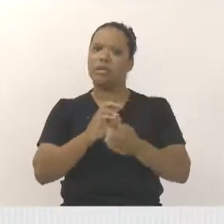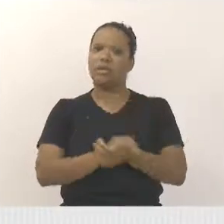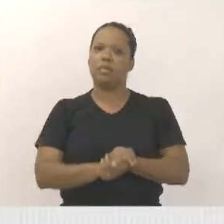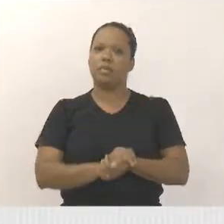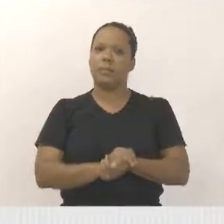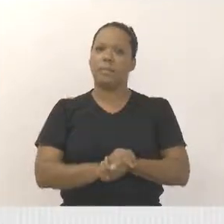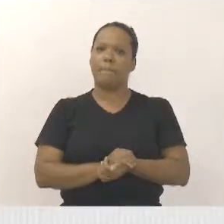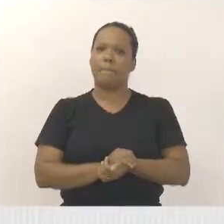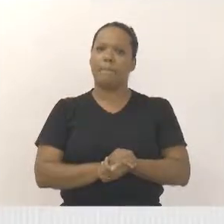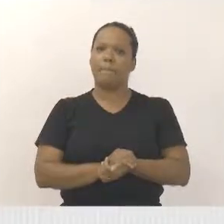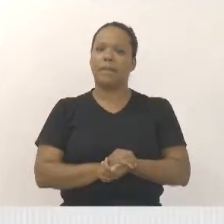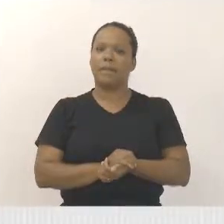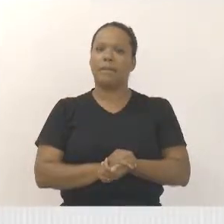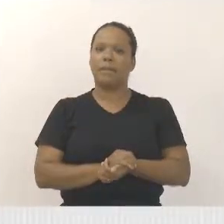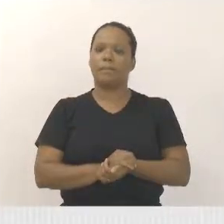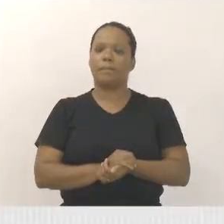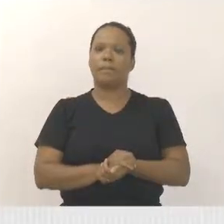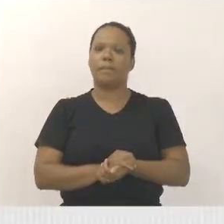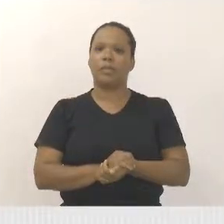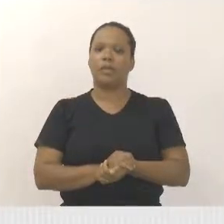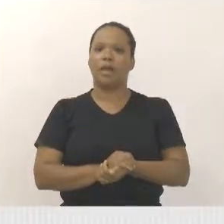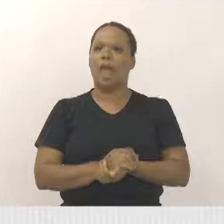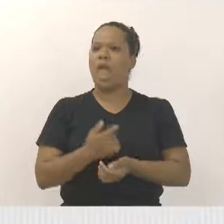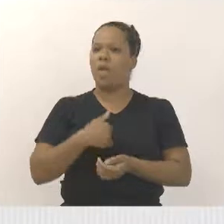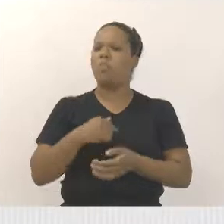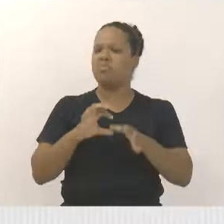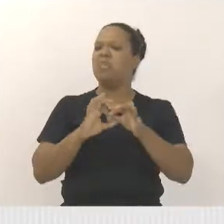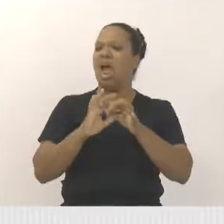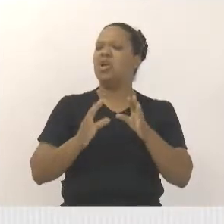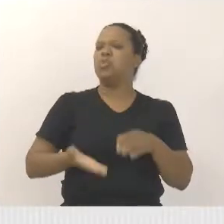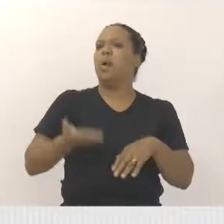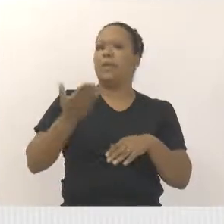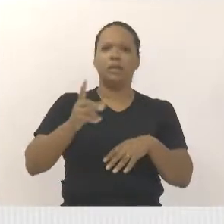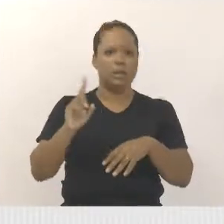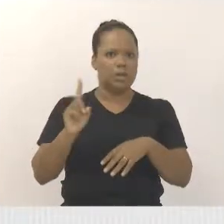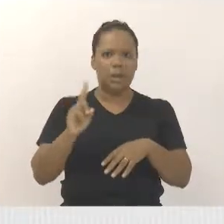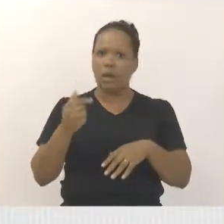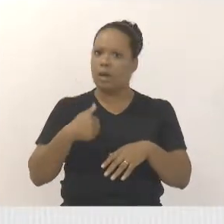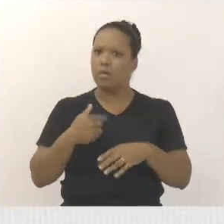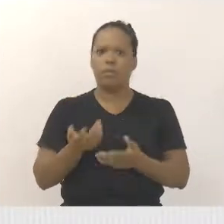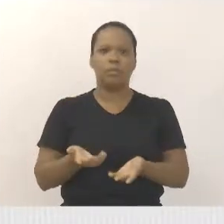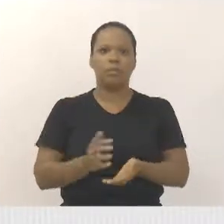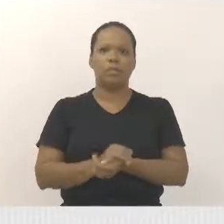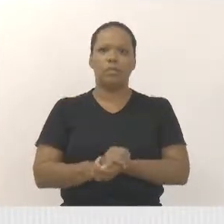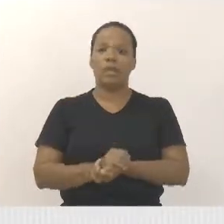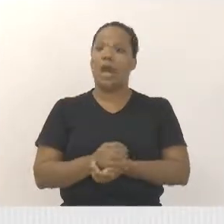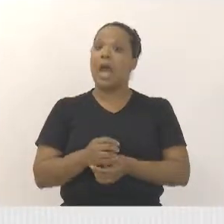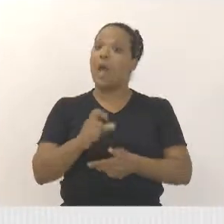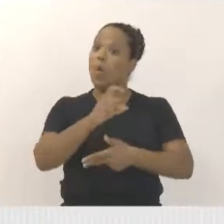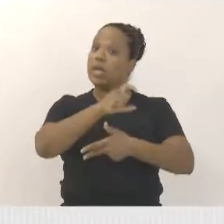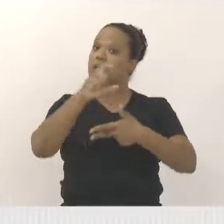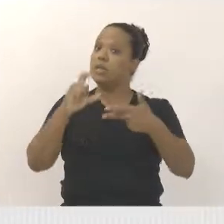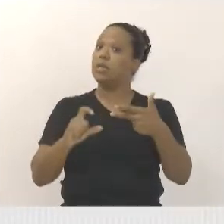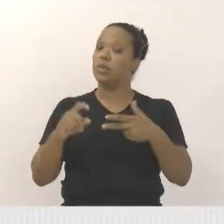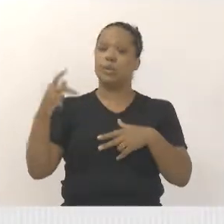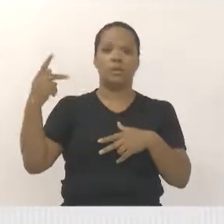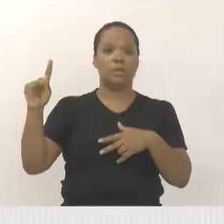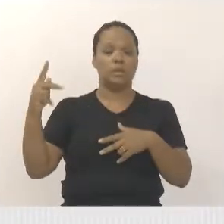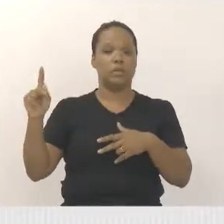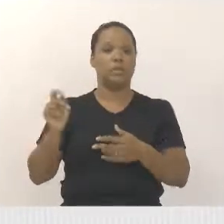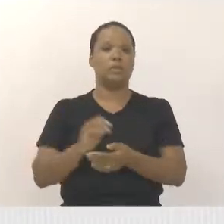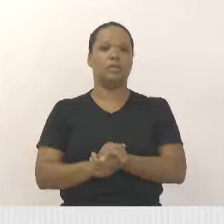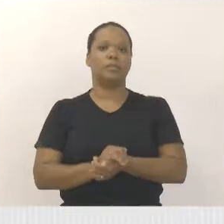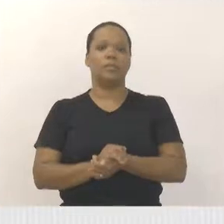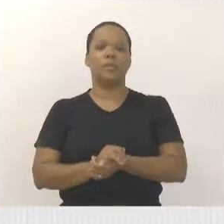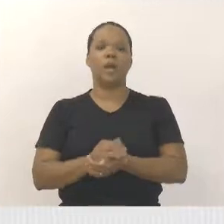é X ou vou permitir esse aumento, não cabe a nós, do Legislativo, e sim do Executivo. Cabe a nós quando